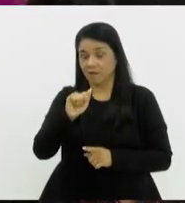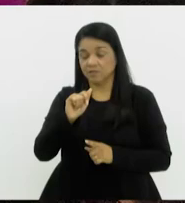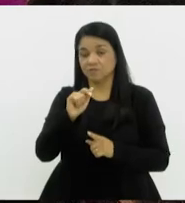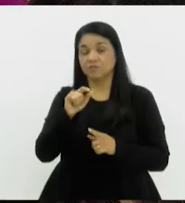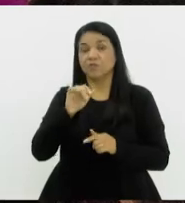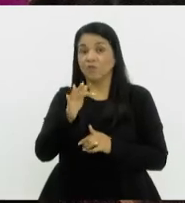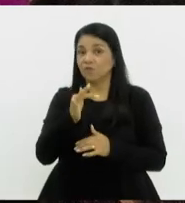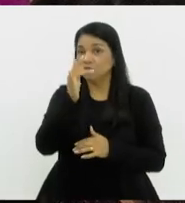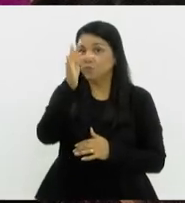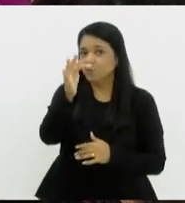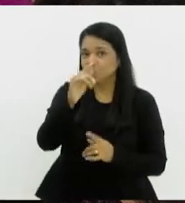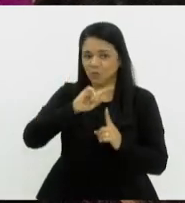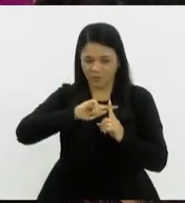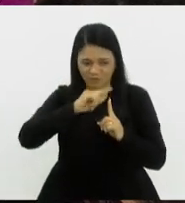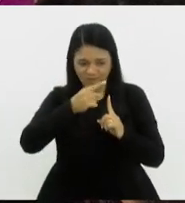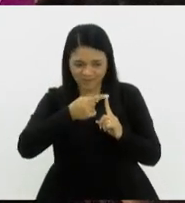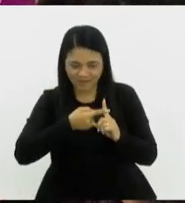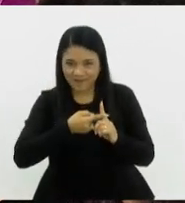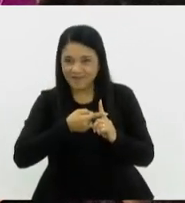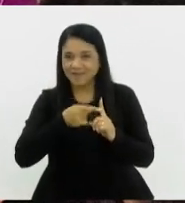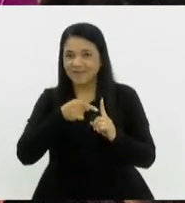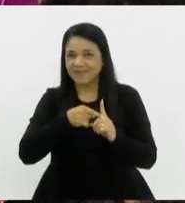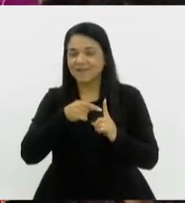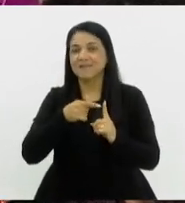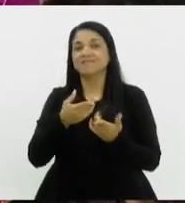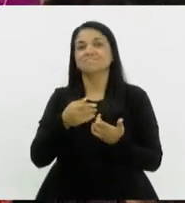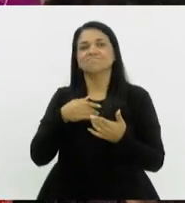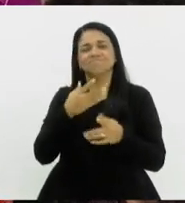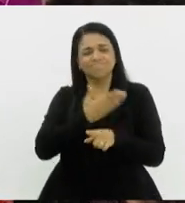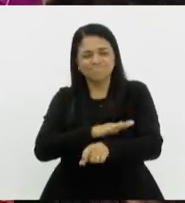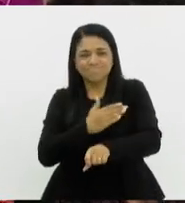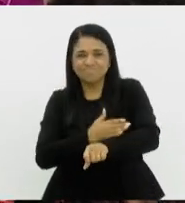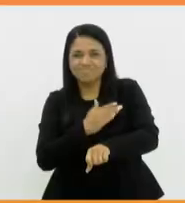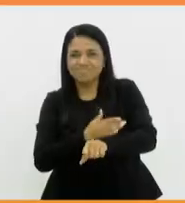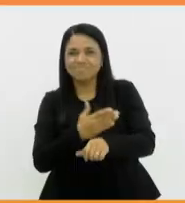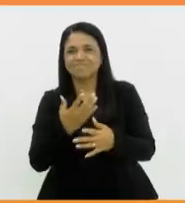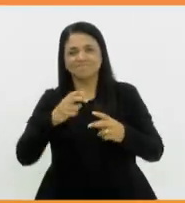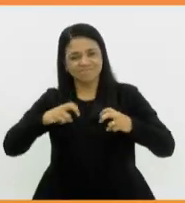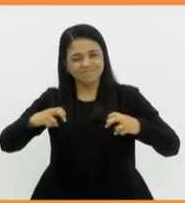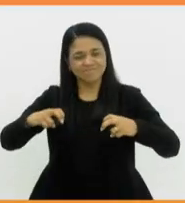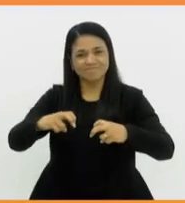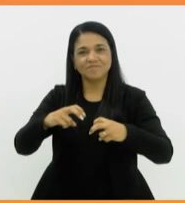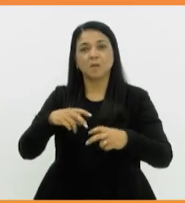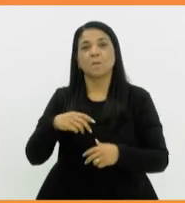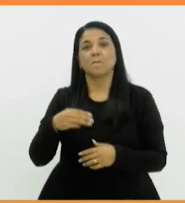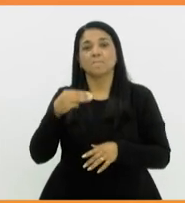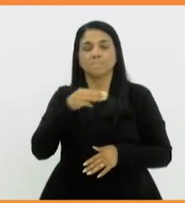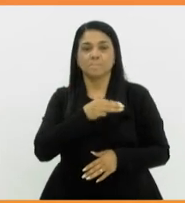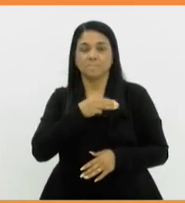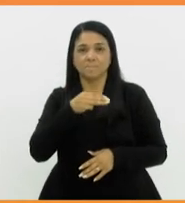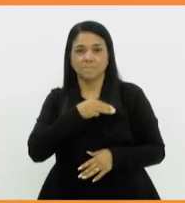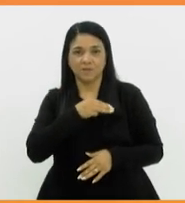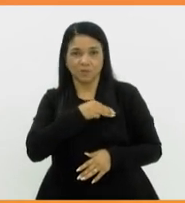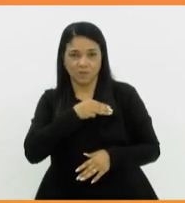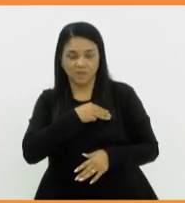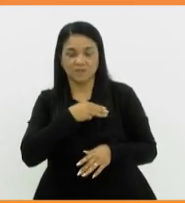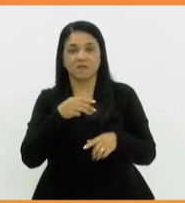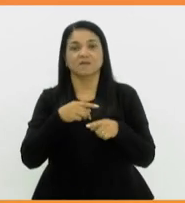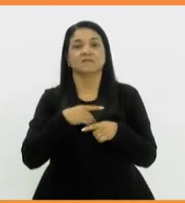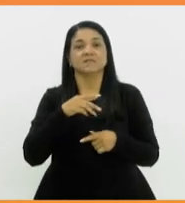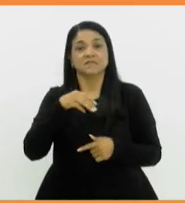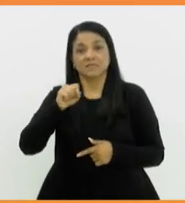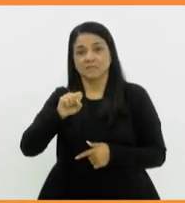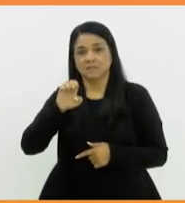futuras mamães vão participar de um ciclo de práticas educativas em Madureira, Realengo e Sepetiba, bairros que têm registrado